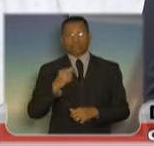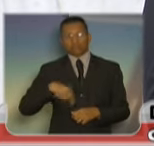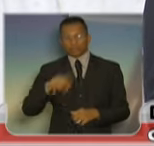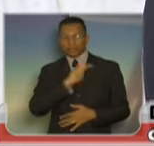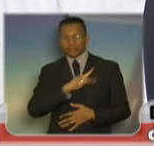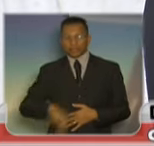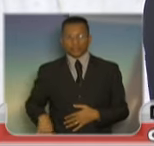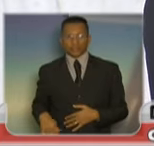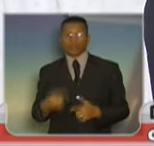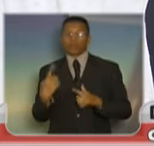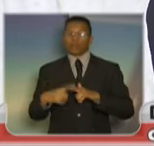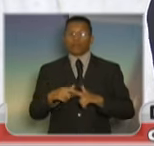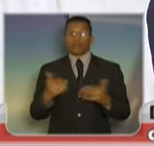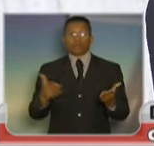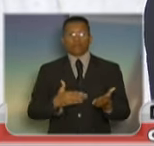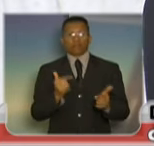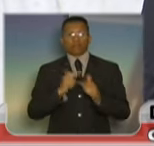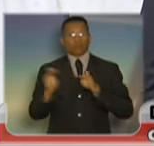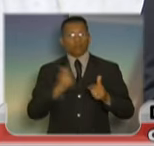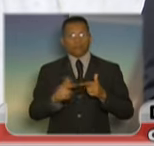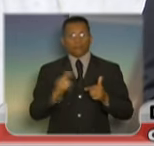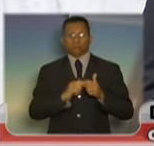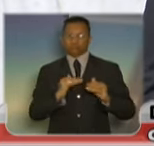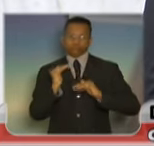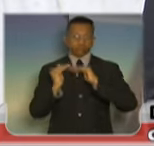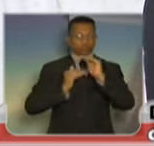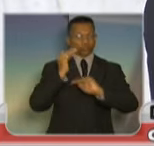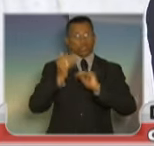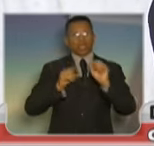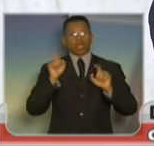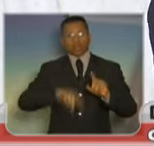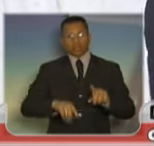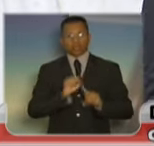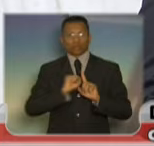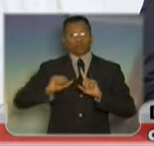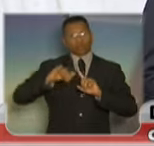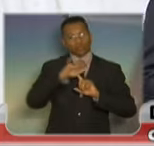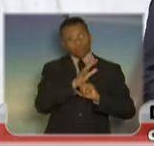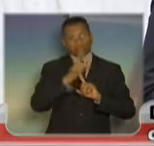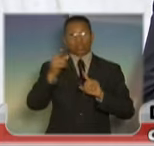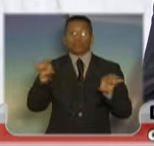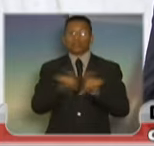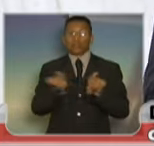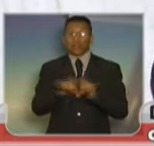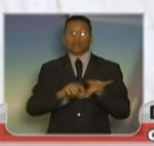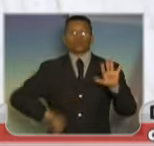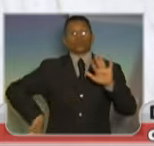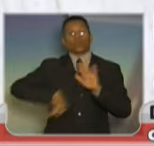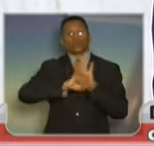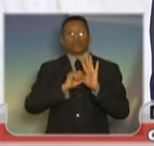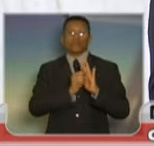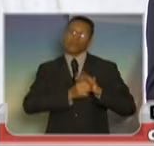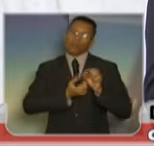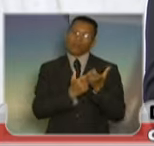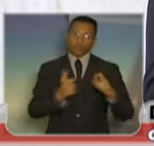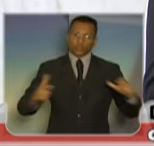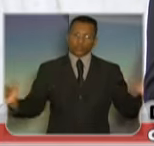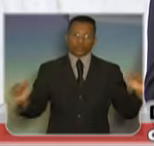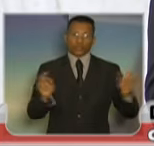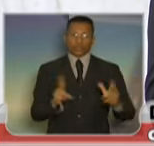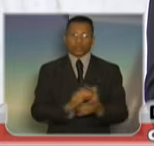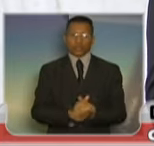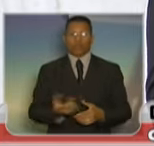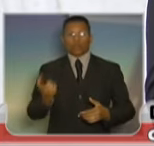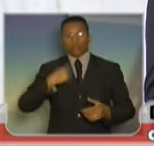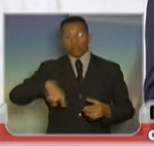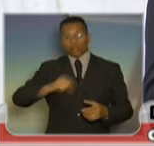mais problemas à nossa sociedade, e só tem aumentado o crime. Quando nós falamos bem do criminoso, nós falamos mal